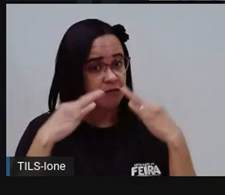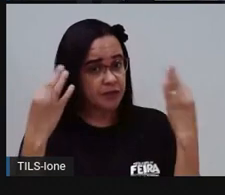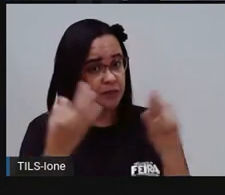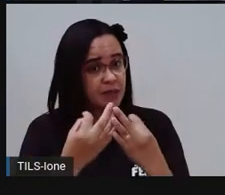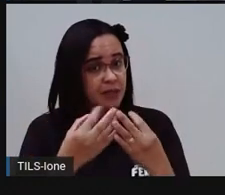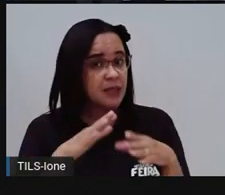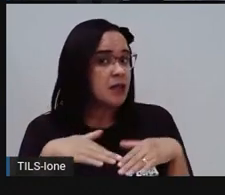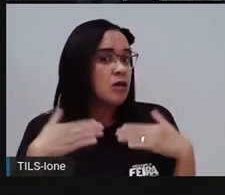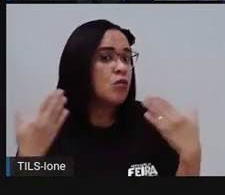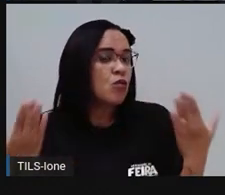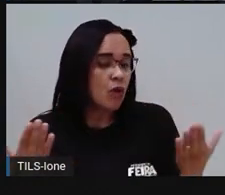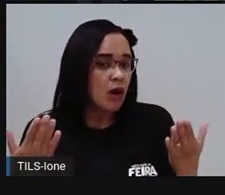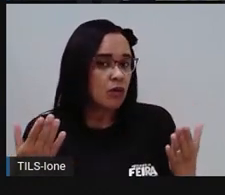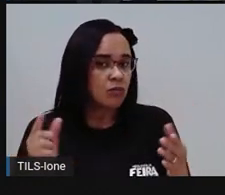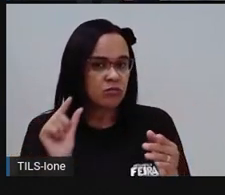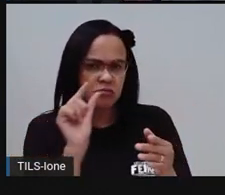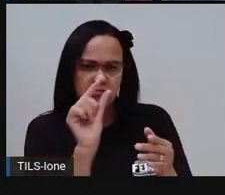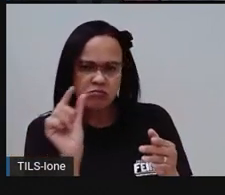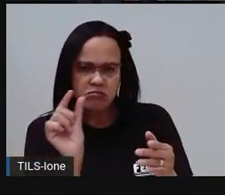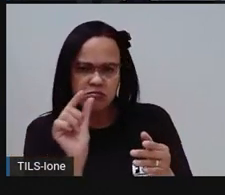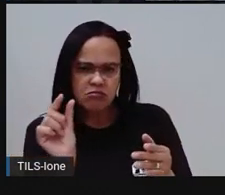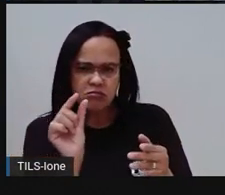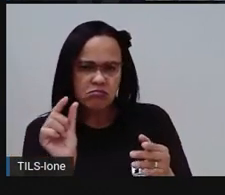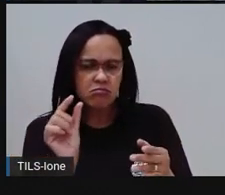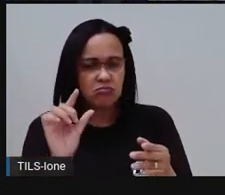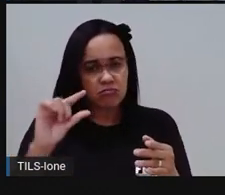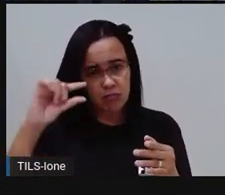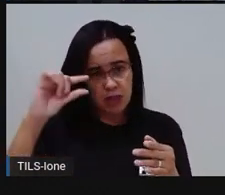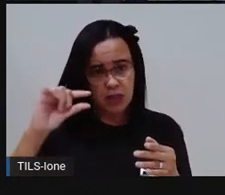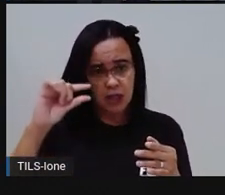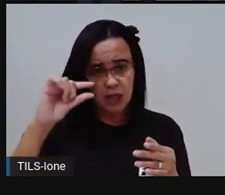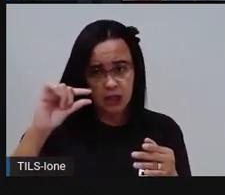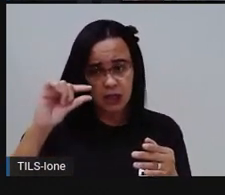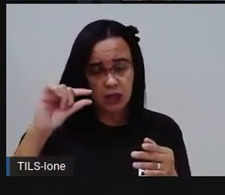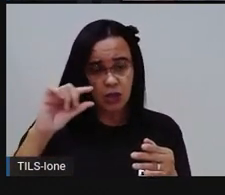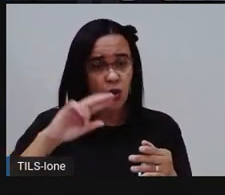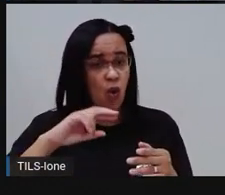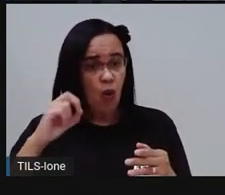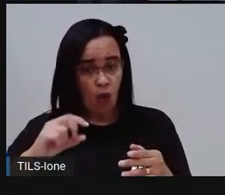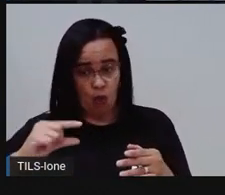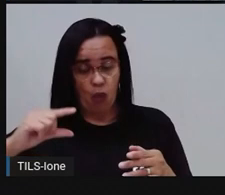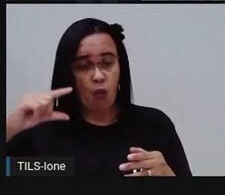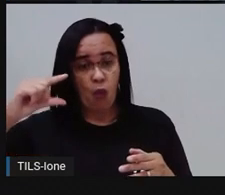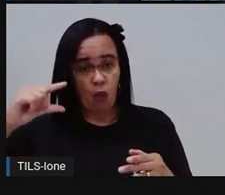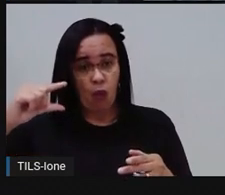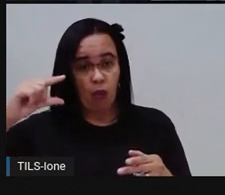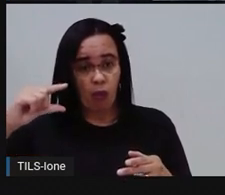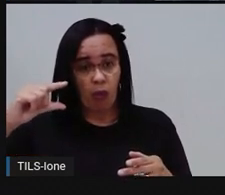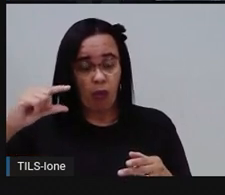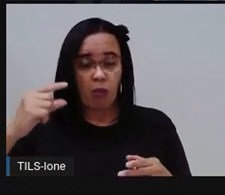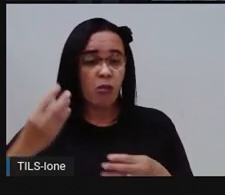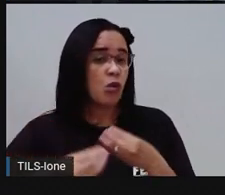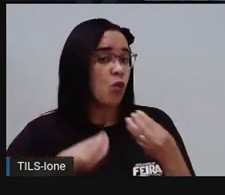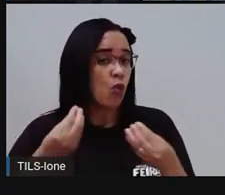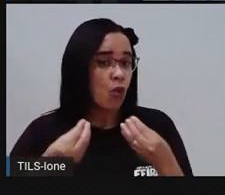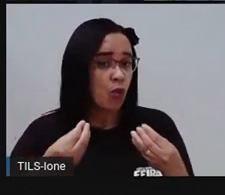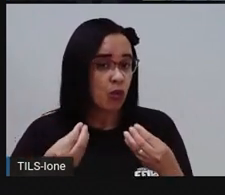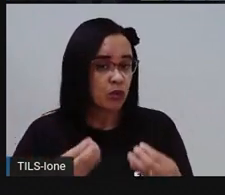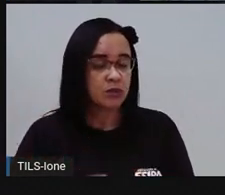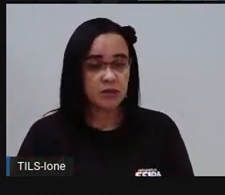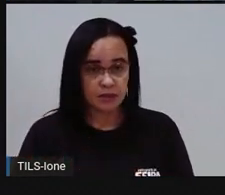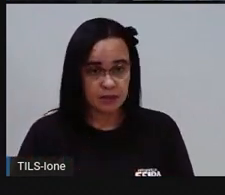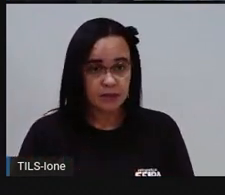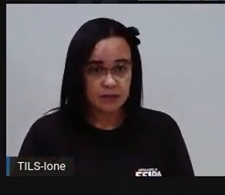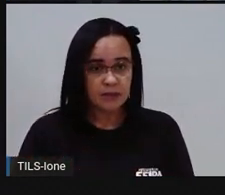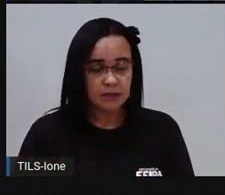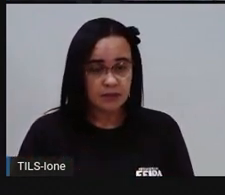que tá menor, né? A barrinha que tá menor é a barrinha que consumiu menos água. O PRO consumiu menos água. Vocês entendem